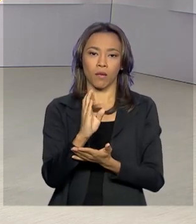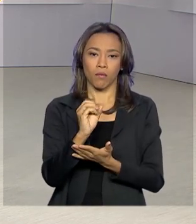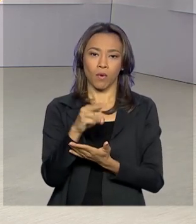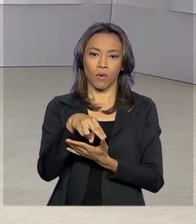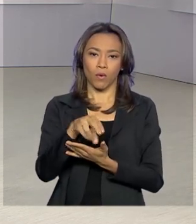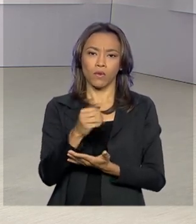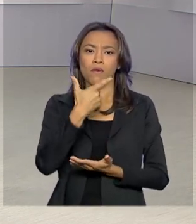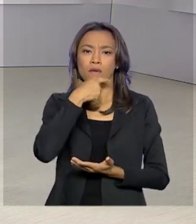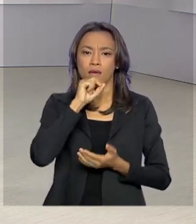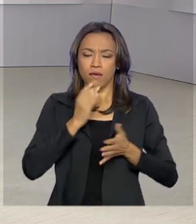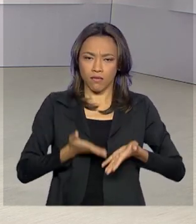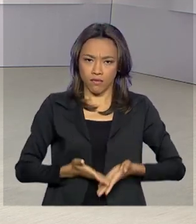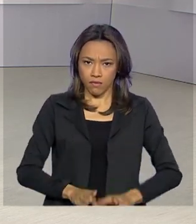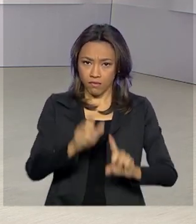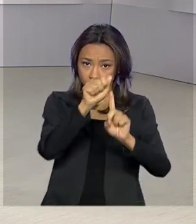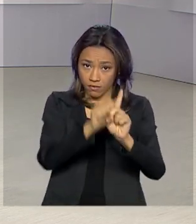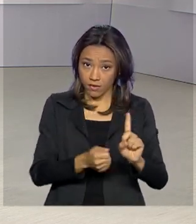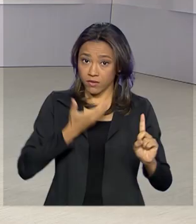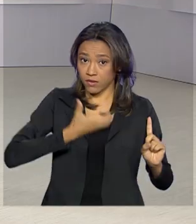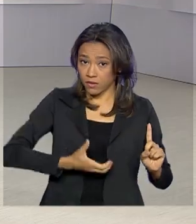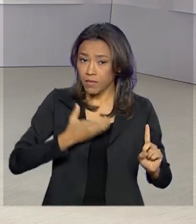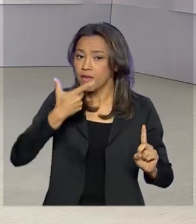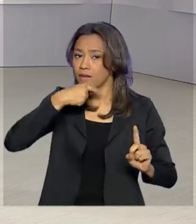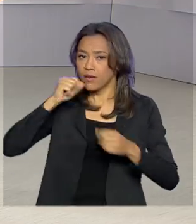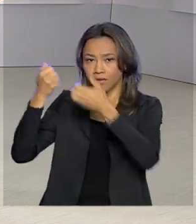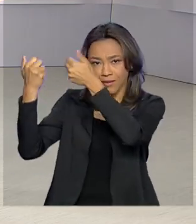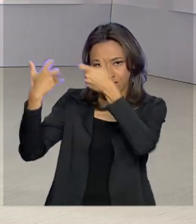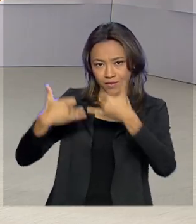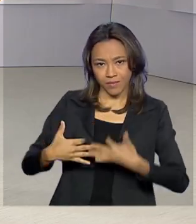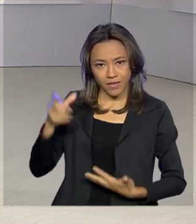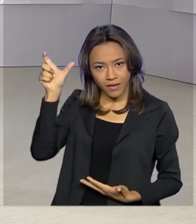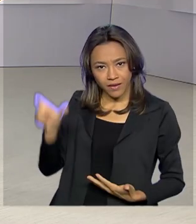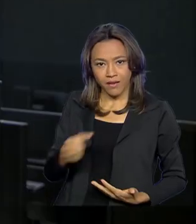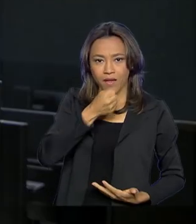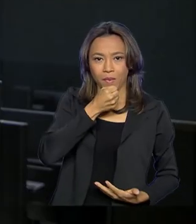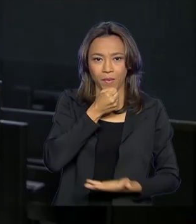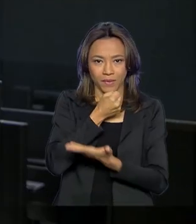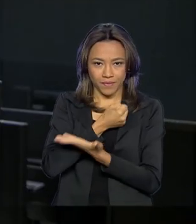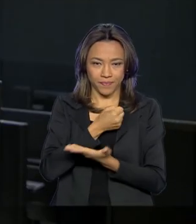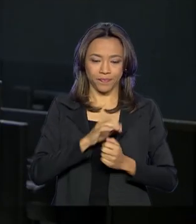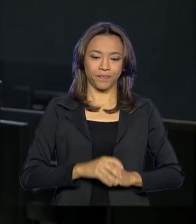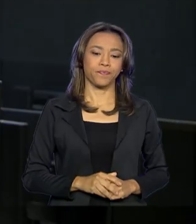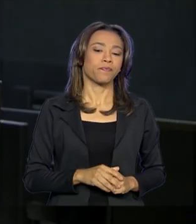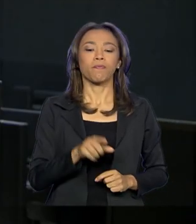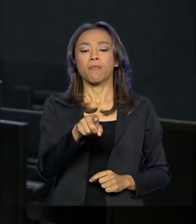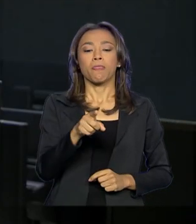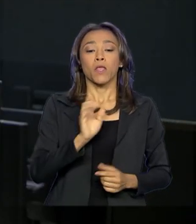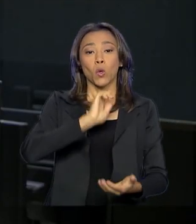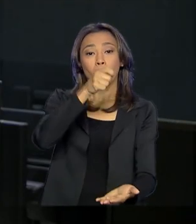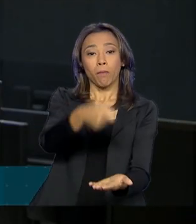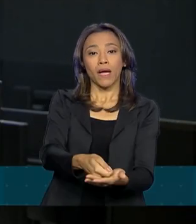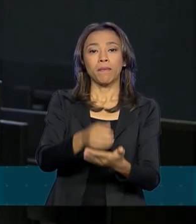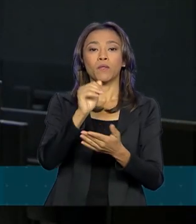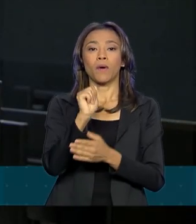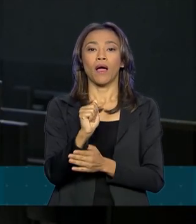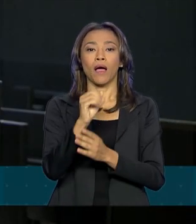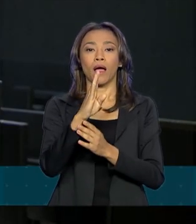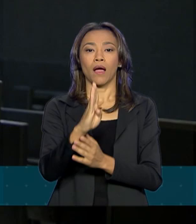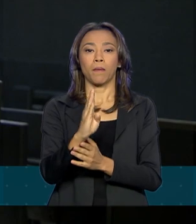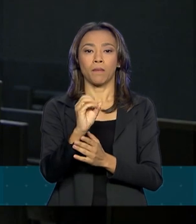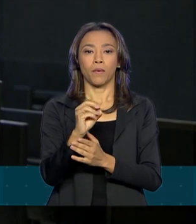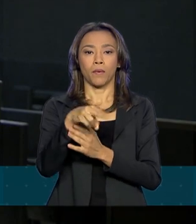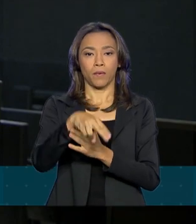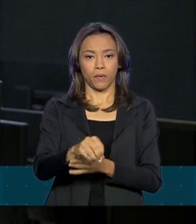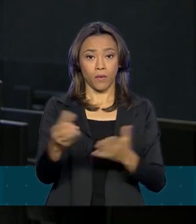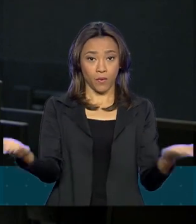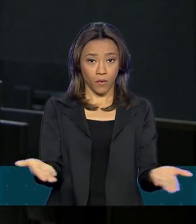dezembro. Quem explica pra gente é a repórter Priscila Kersh. O pagamento do abono salarial do PIS começa a